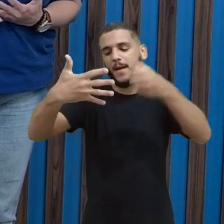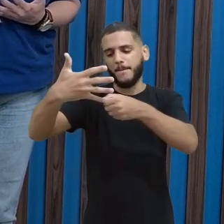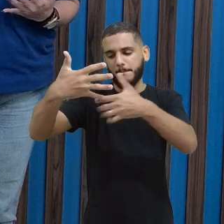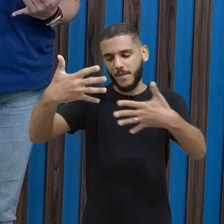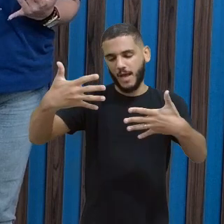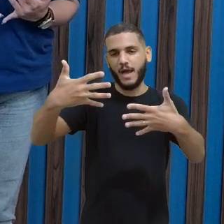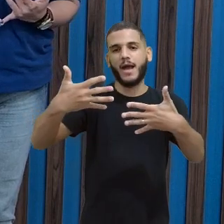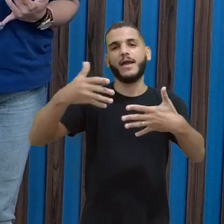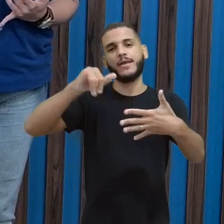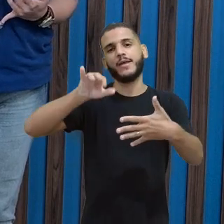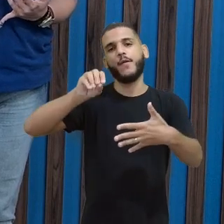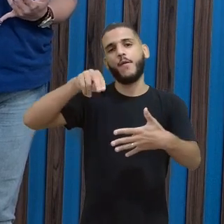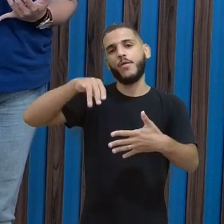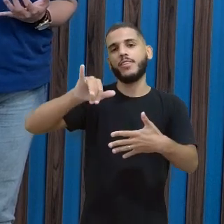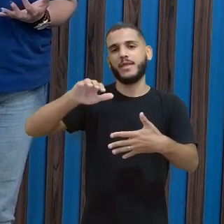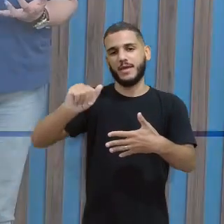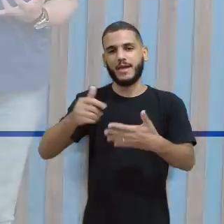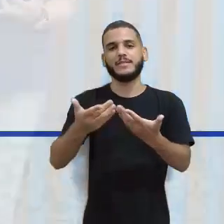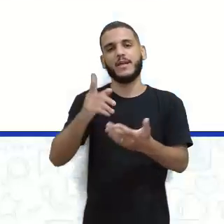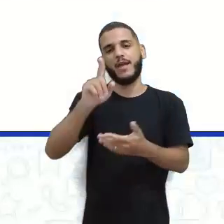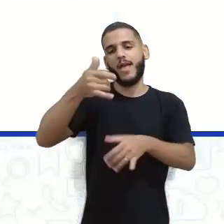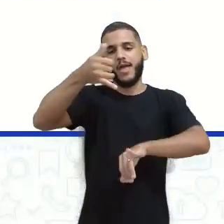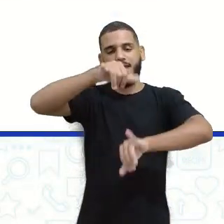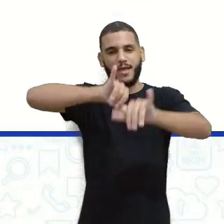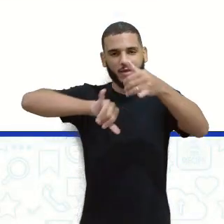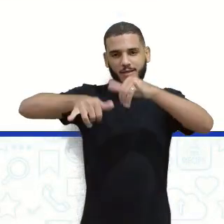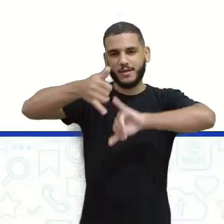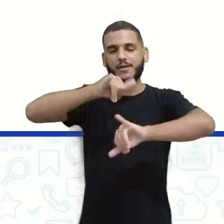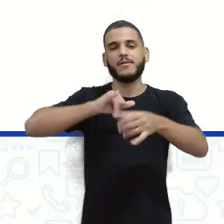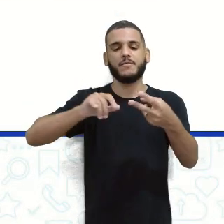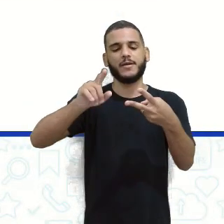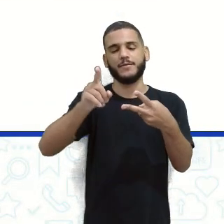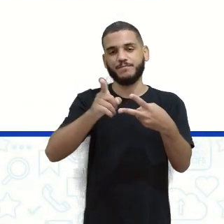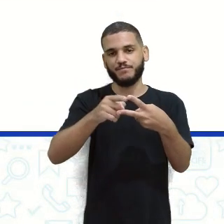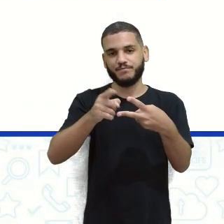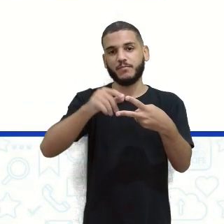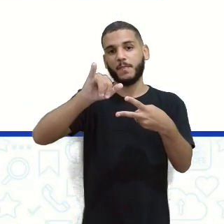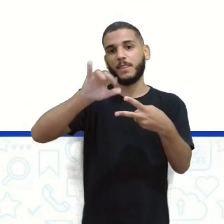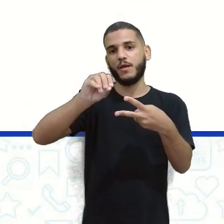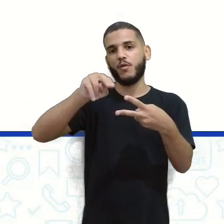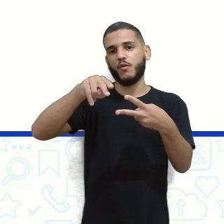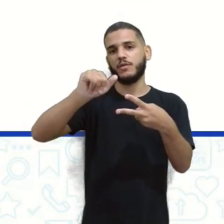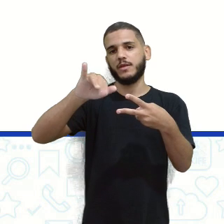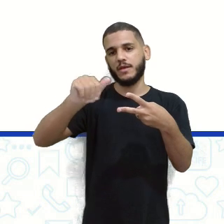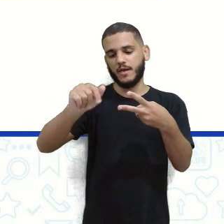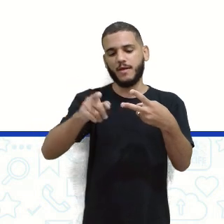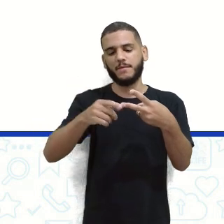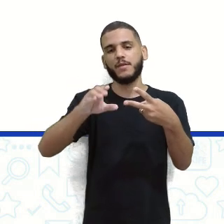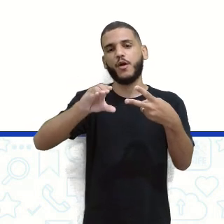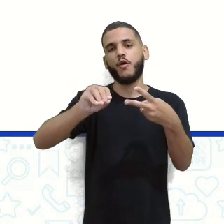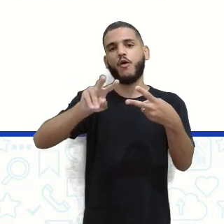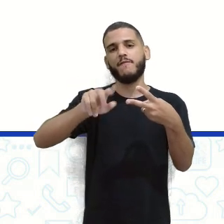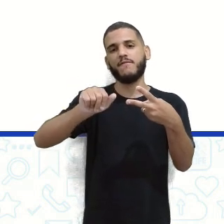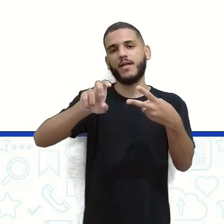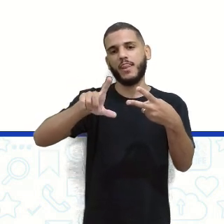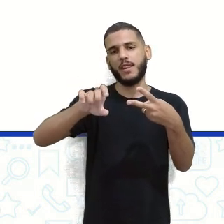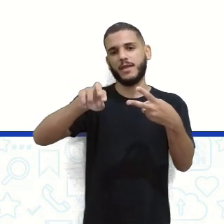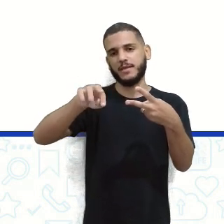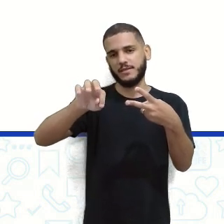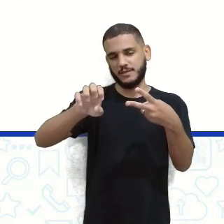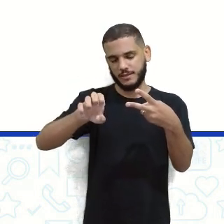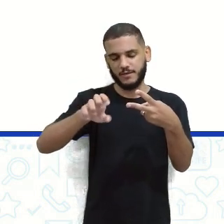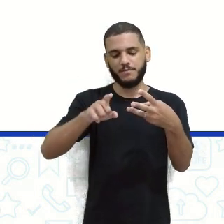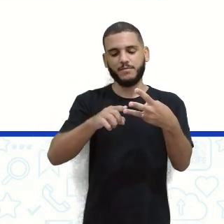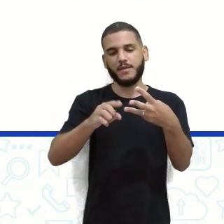vimos, não é? As iônicas, as covalentes e ligação metálica. Cada ligação